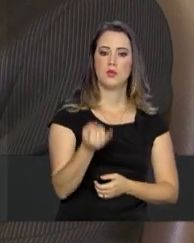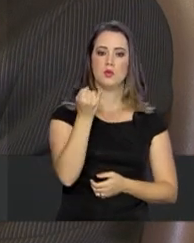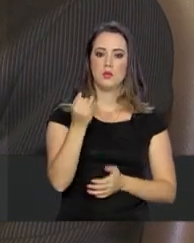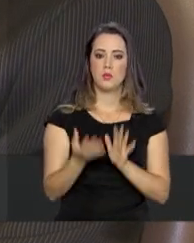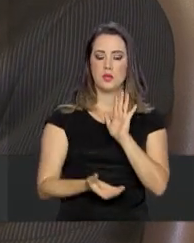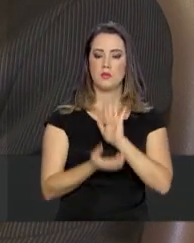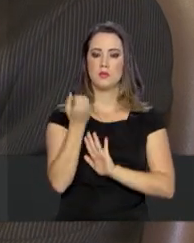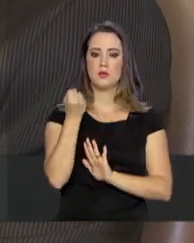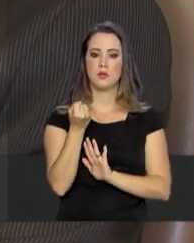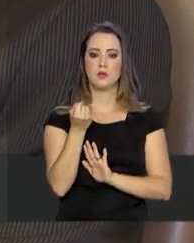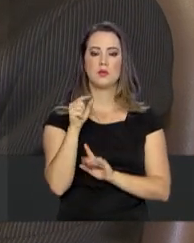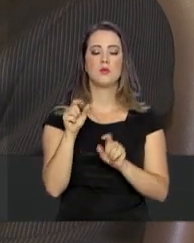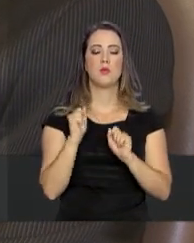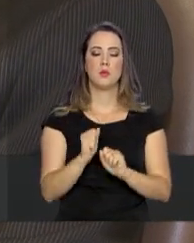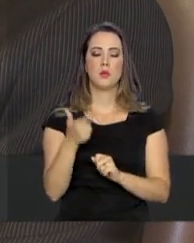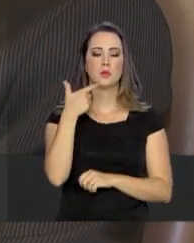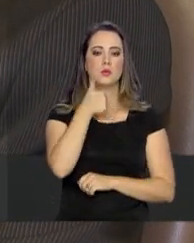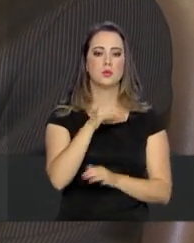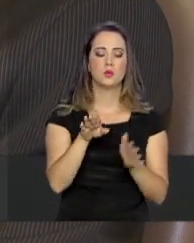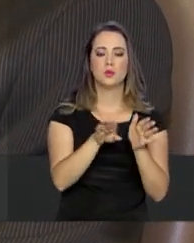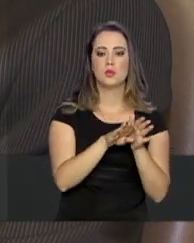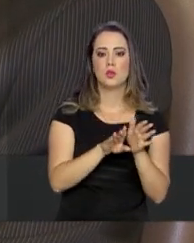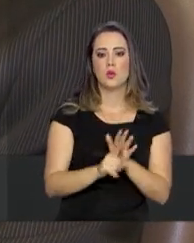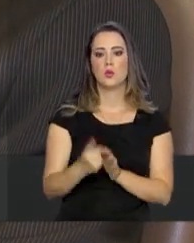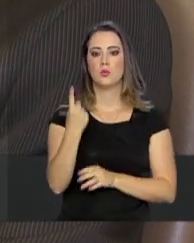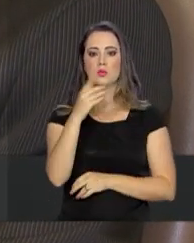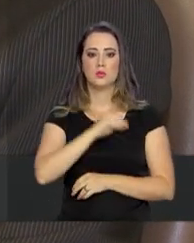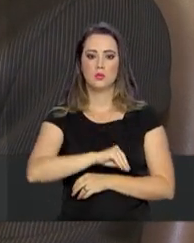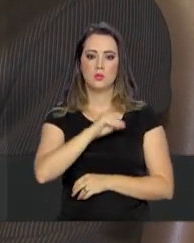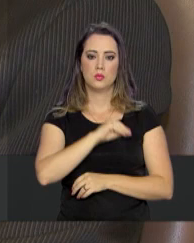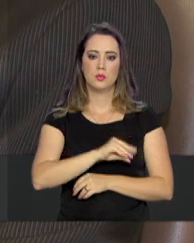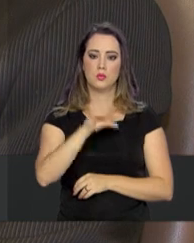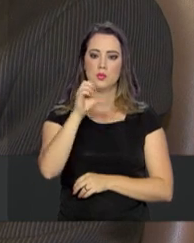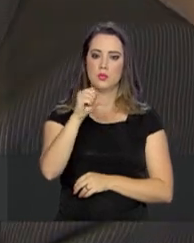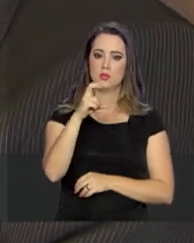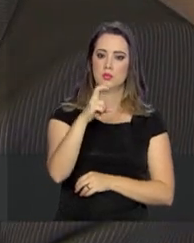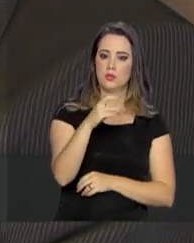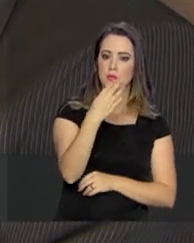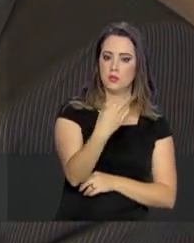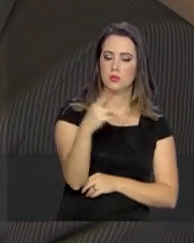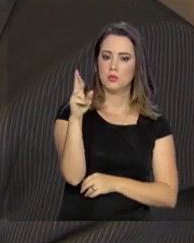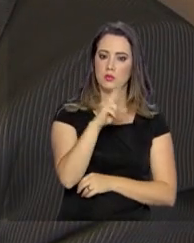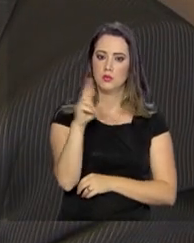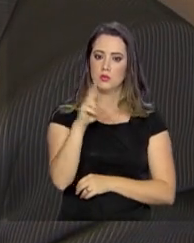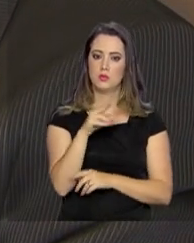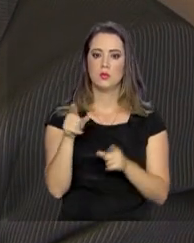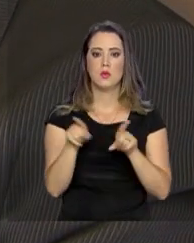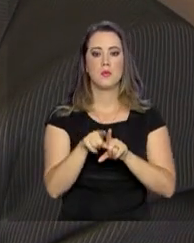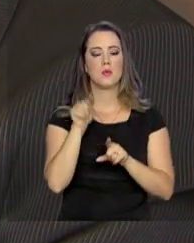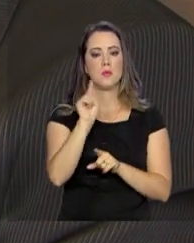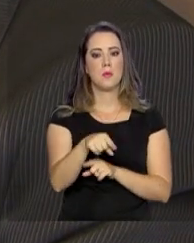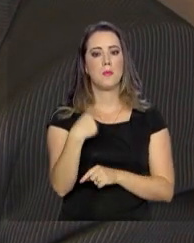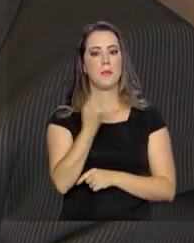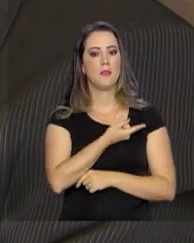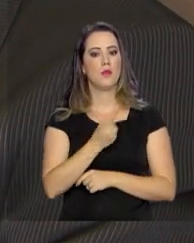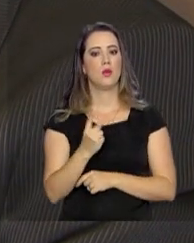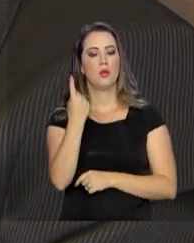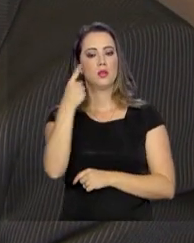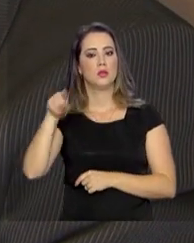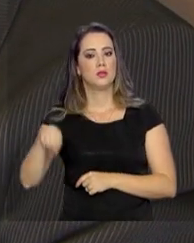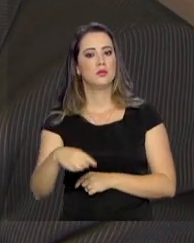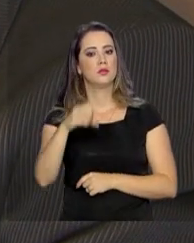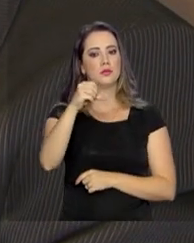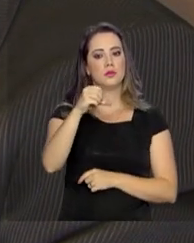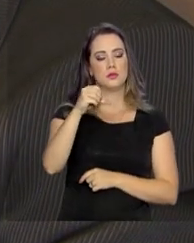esse valor, que pode chegar até o valor de um salário mínimo, R 954. Nós temos aí aproximadamente 1,9 milhões de